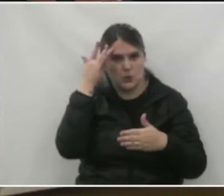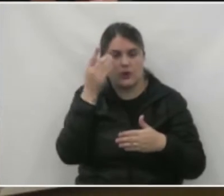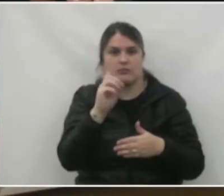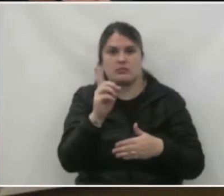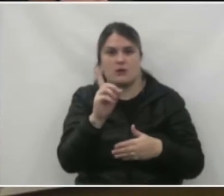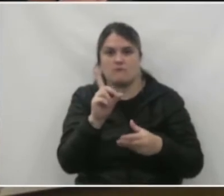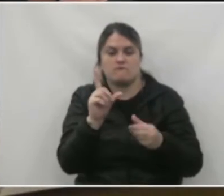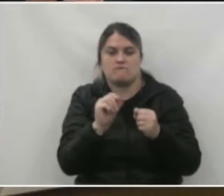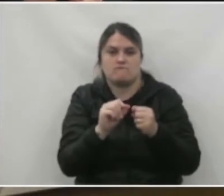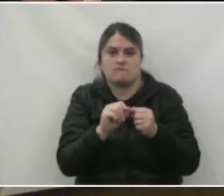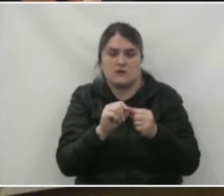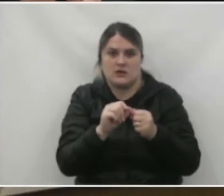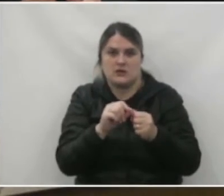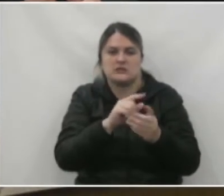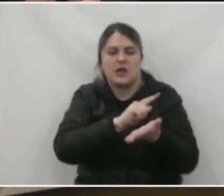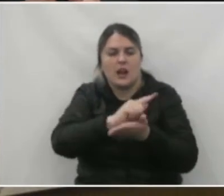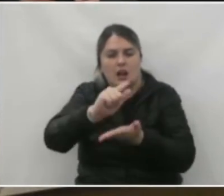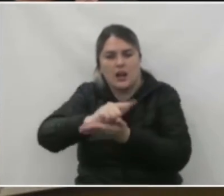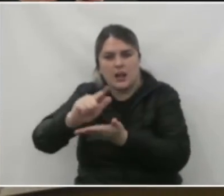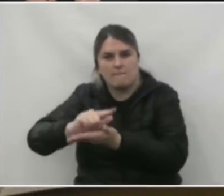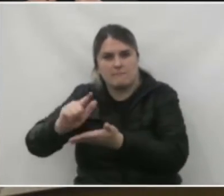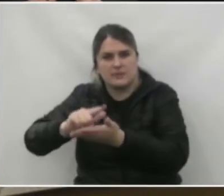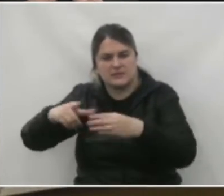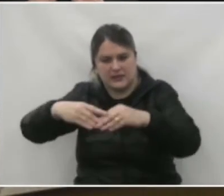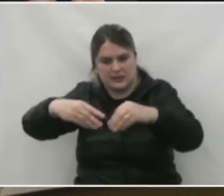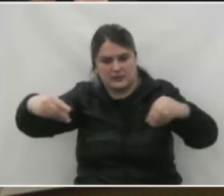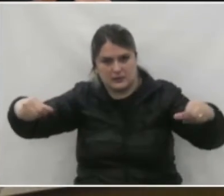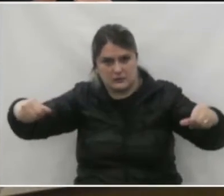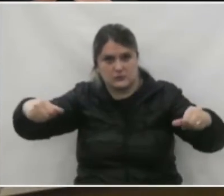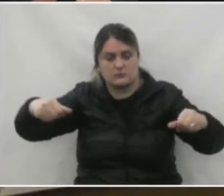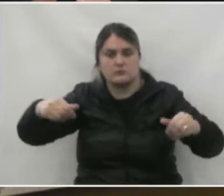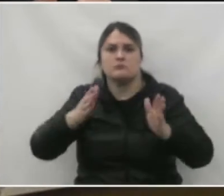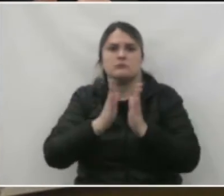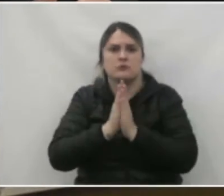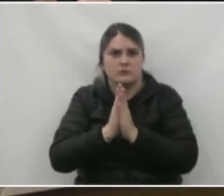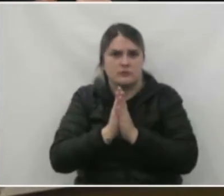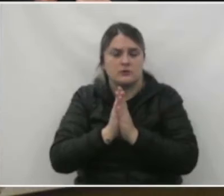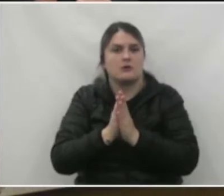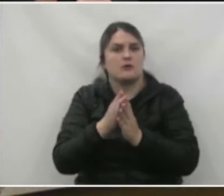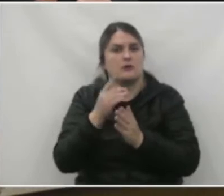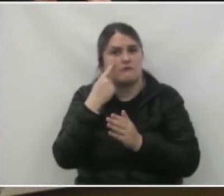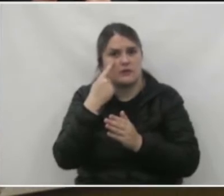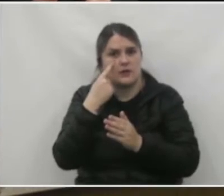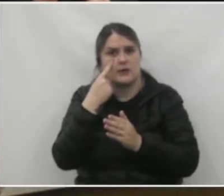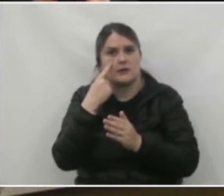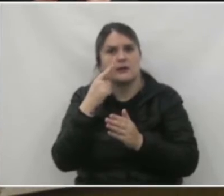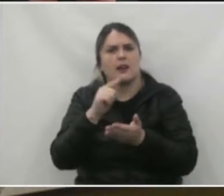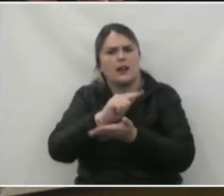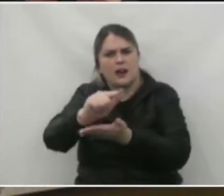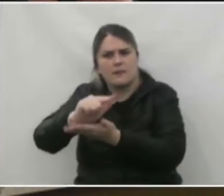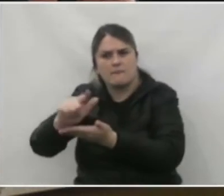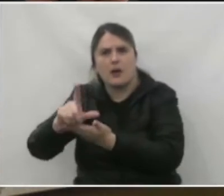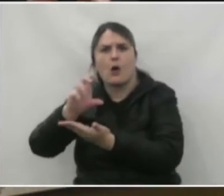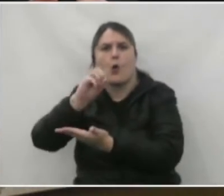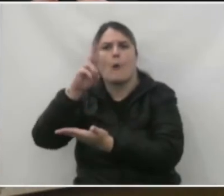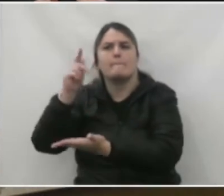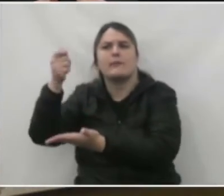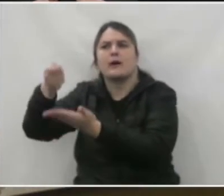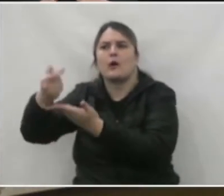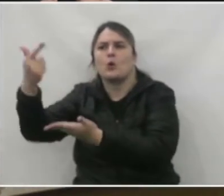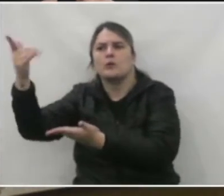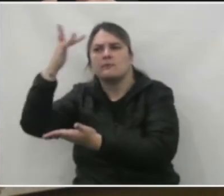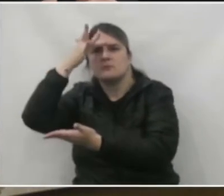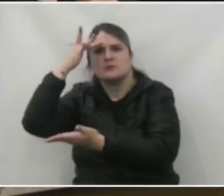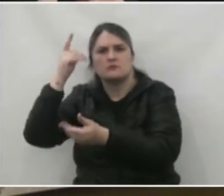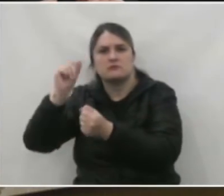essas roçadas todo ano, que por favor, pegue e roça ou pague. Ou senão